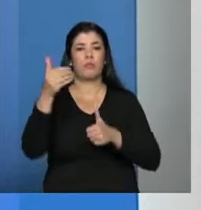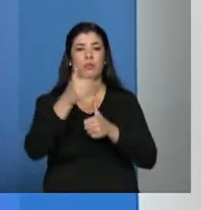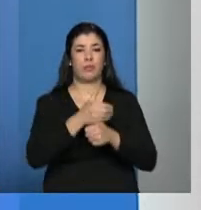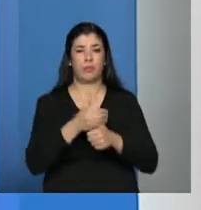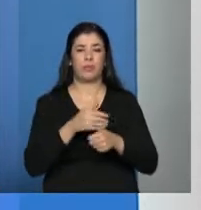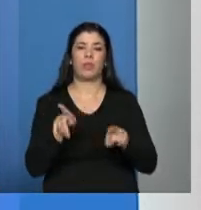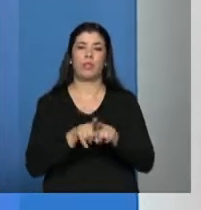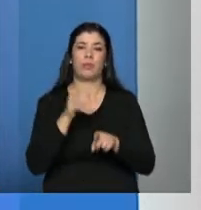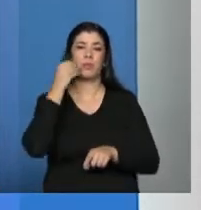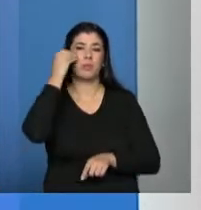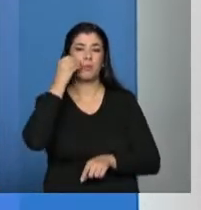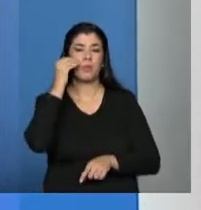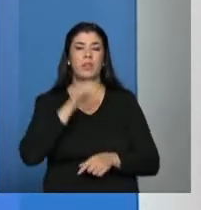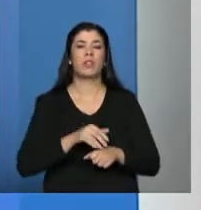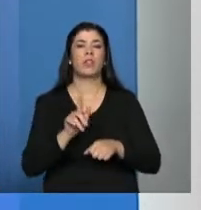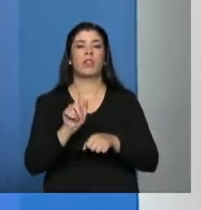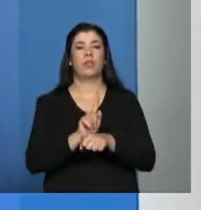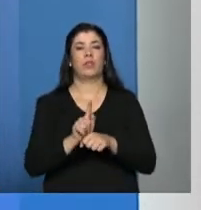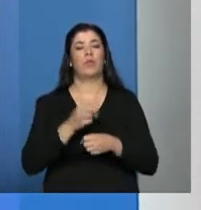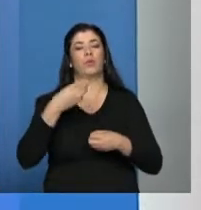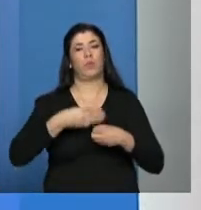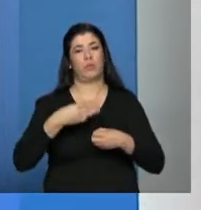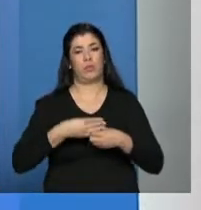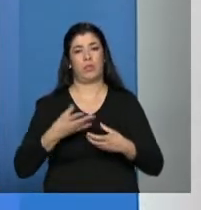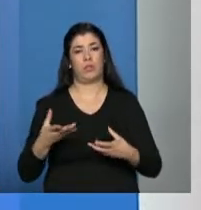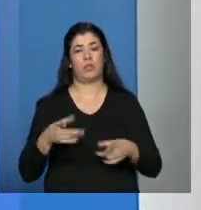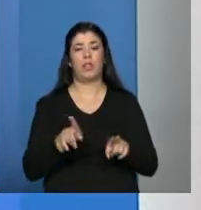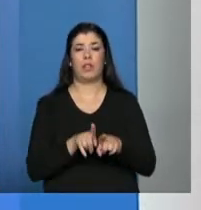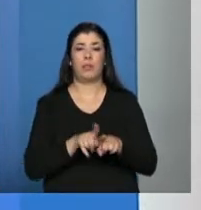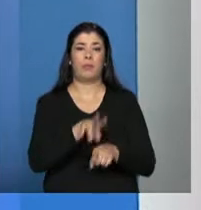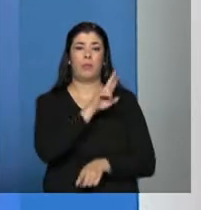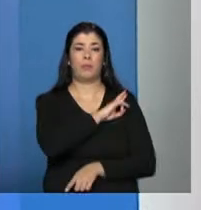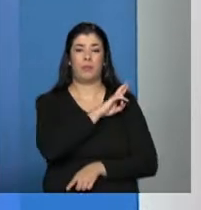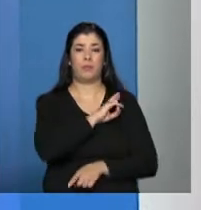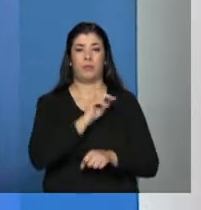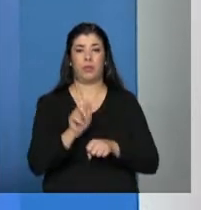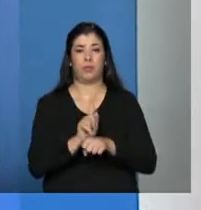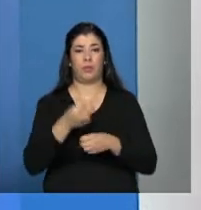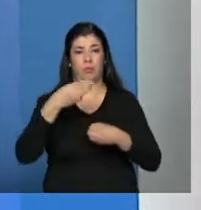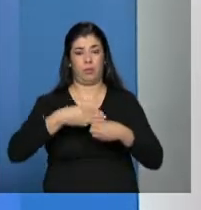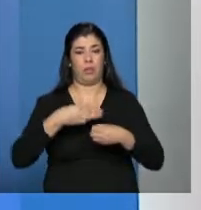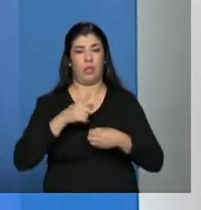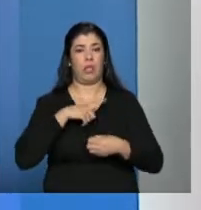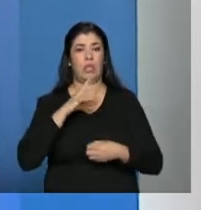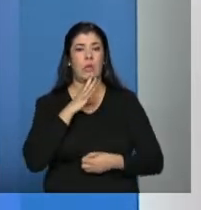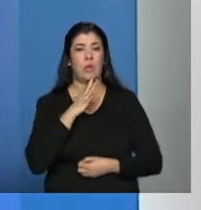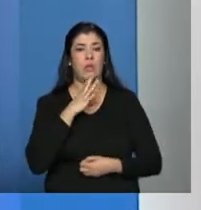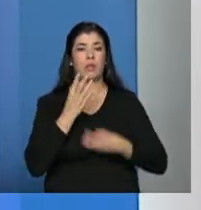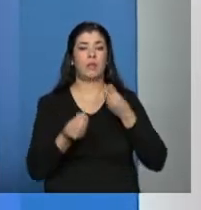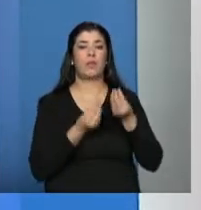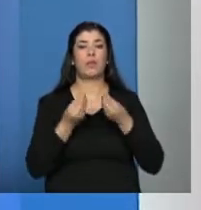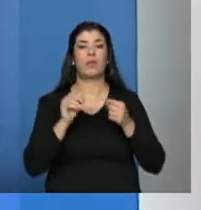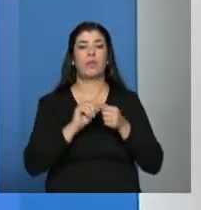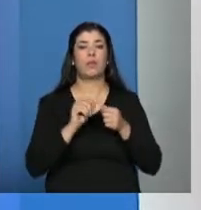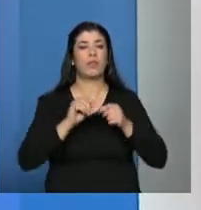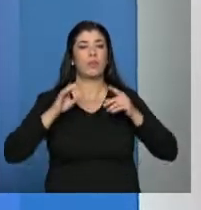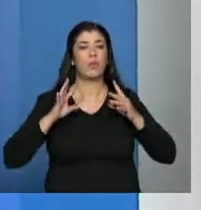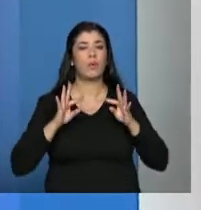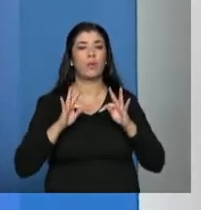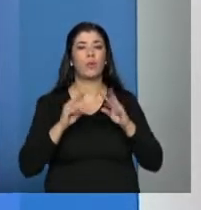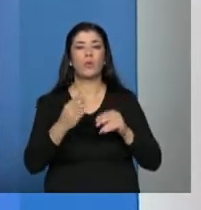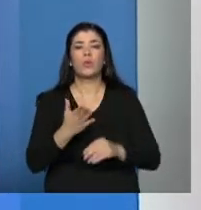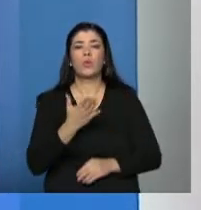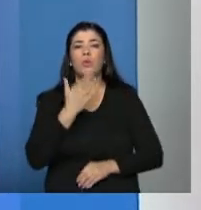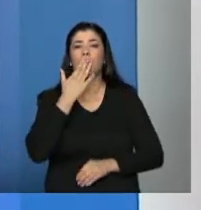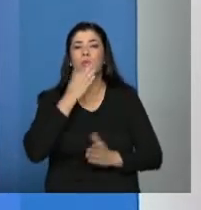municipal, sei que cabe ao gestor municipal ter o conhecimento de todas as ofertas